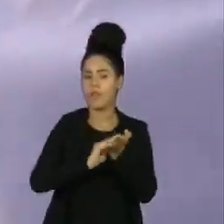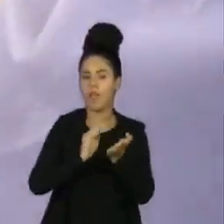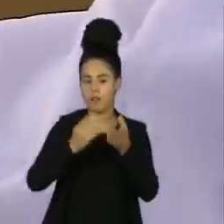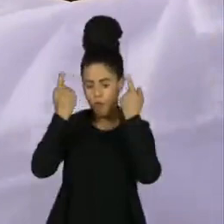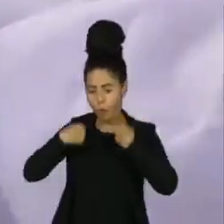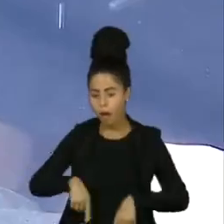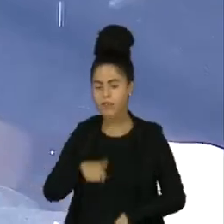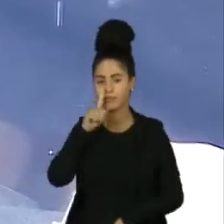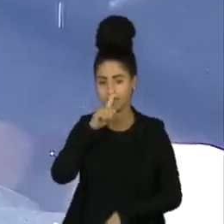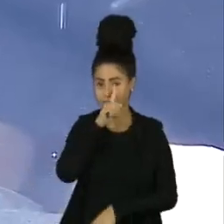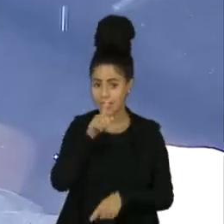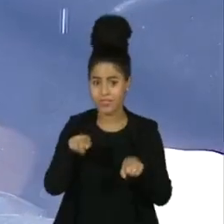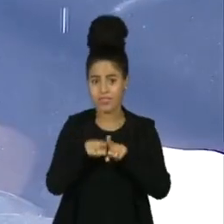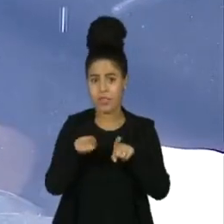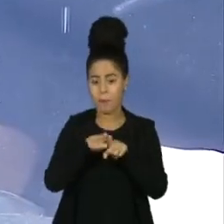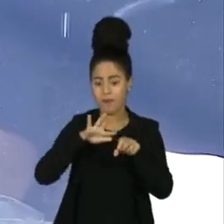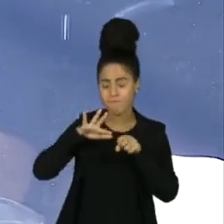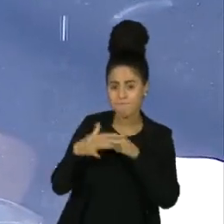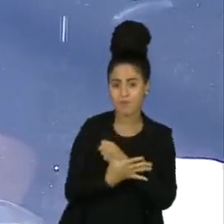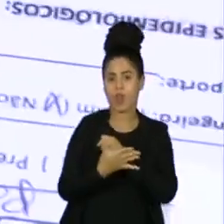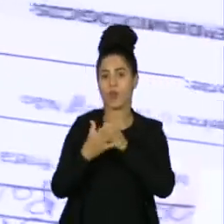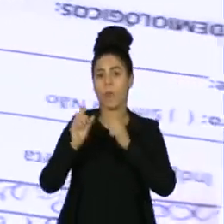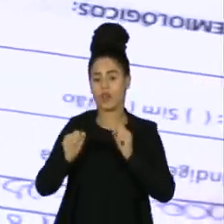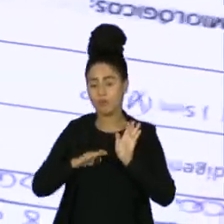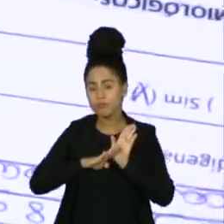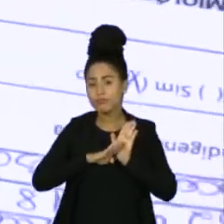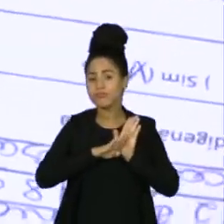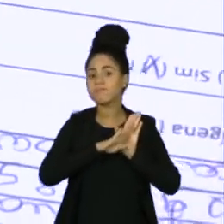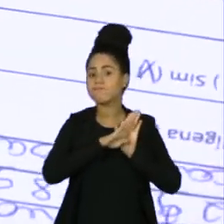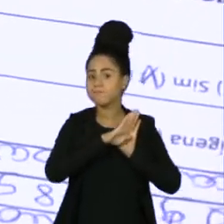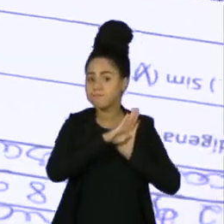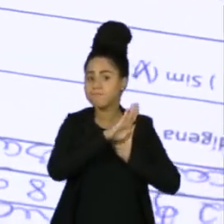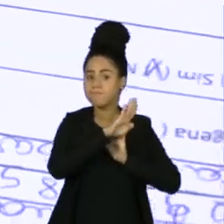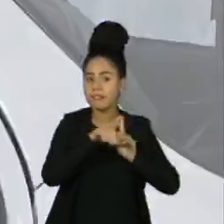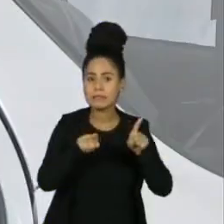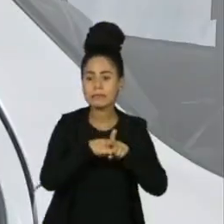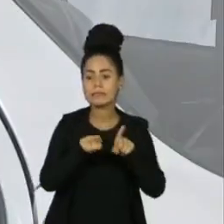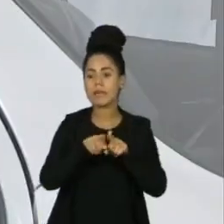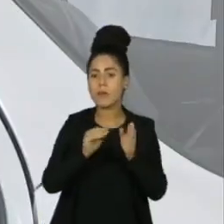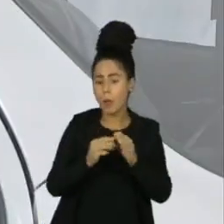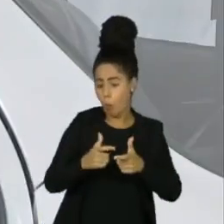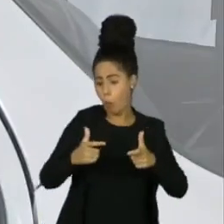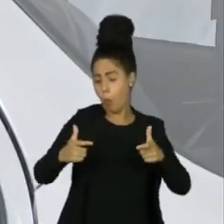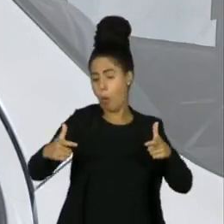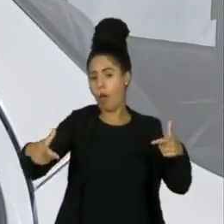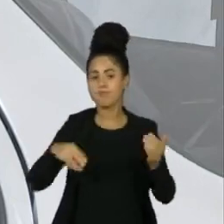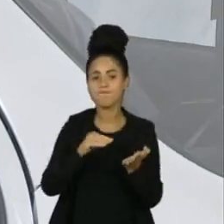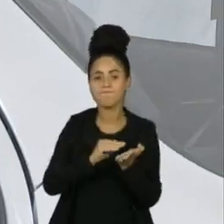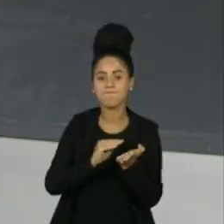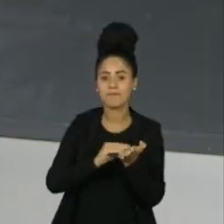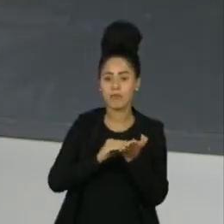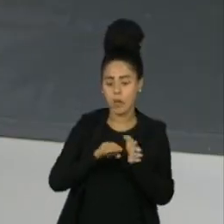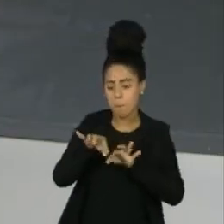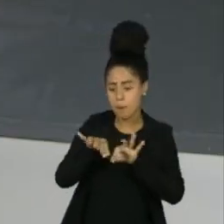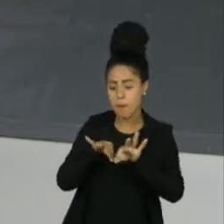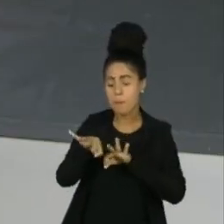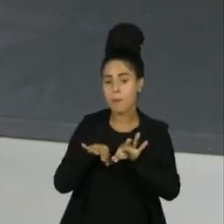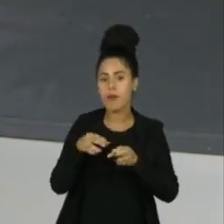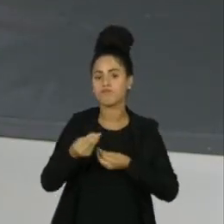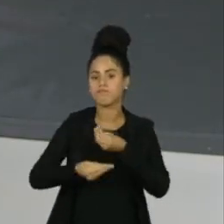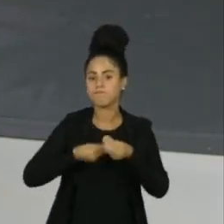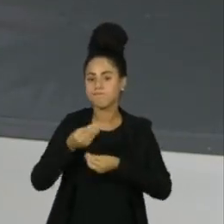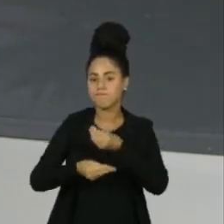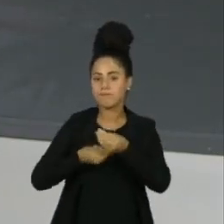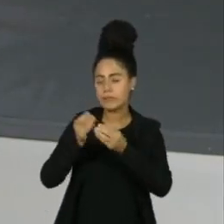em massa e de registros pode gerar subnotificação. Além disso, sem informações fica difícil fazer um planejamento de combate